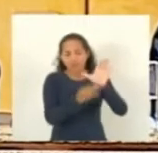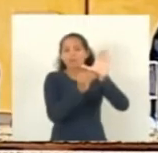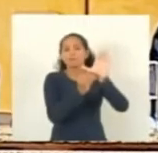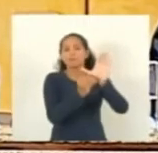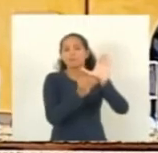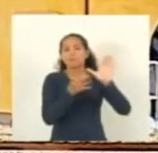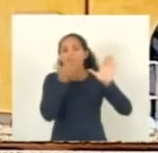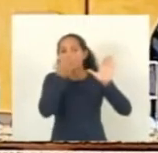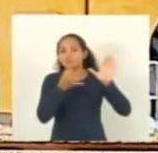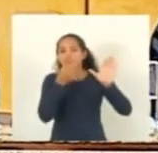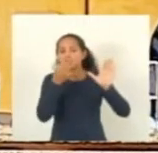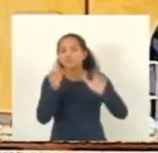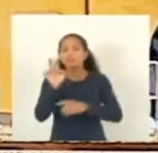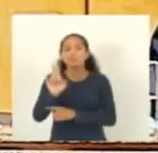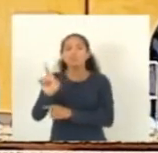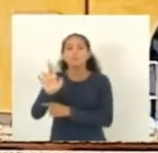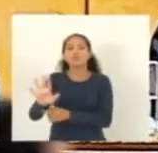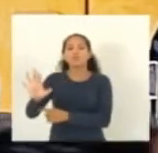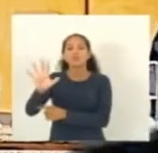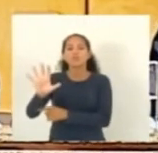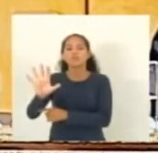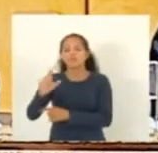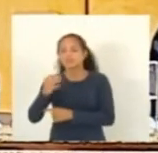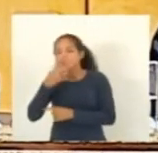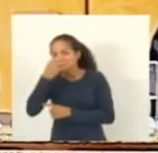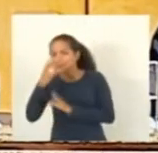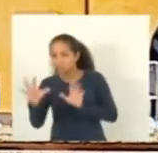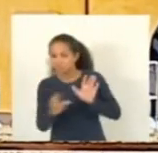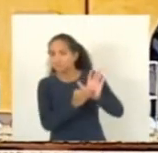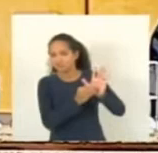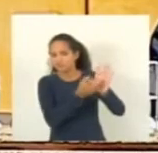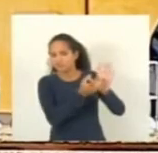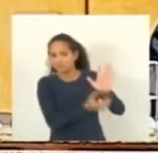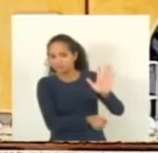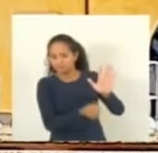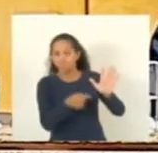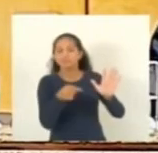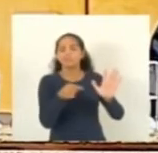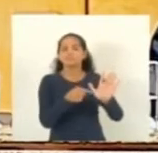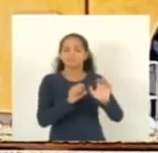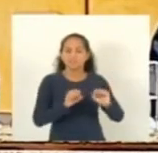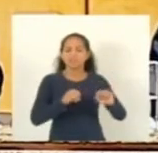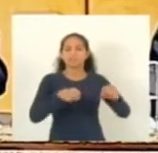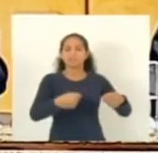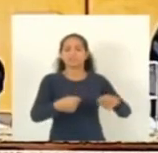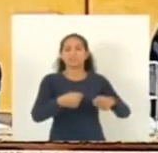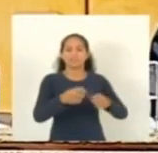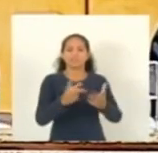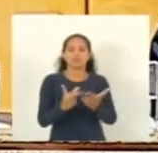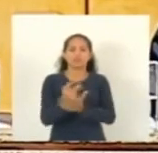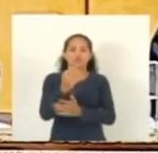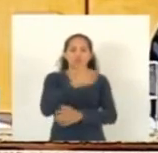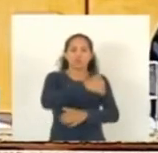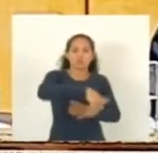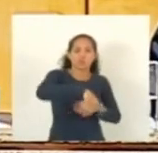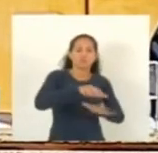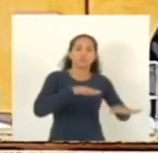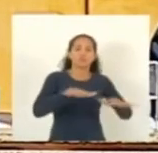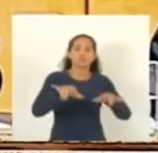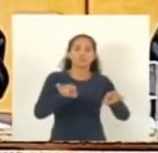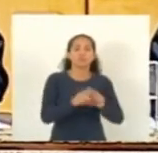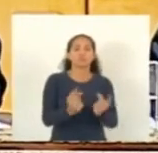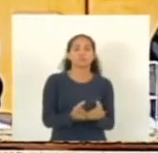pela Procuradoria nas comissões em conjunto de defesa consumidor de mobilidade urbana e de finanças